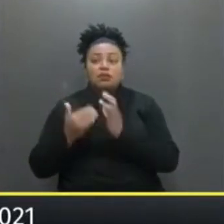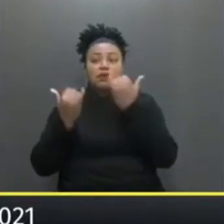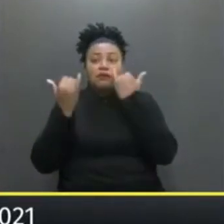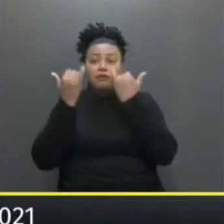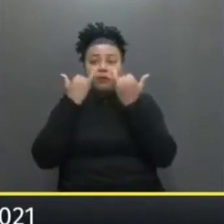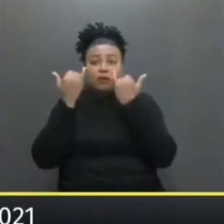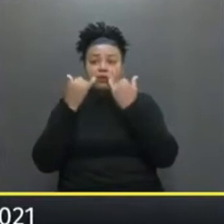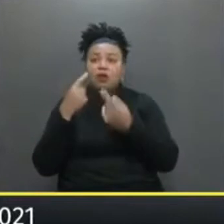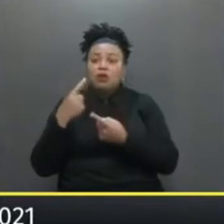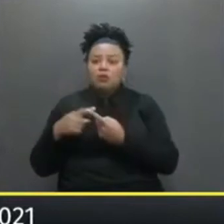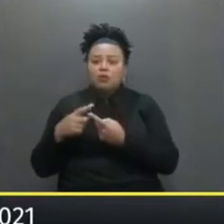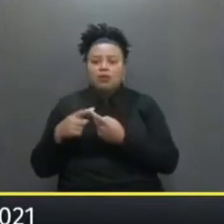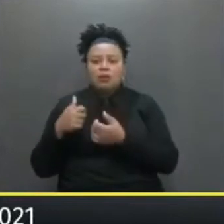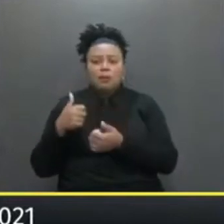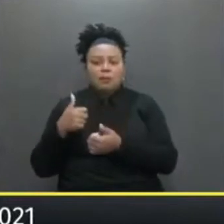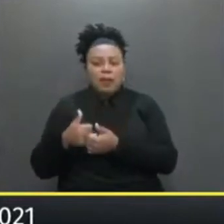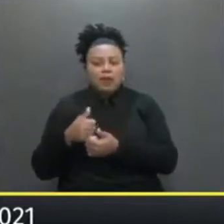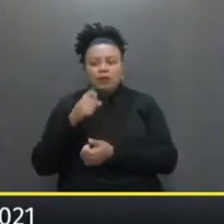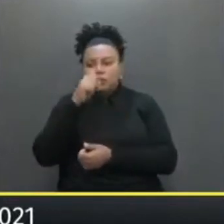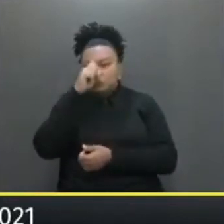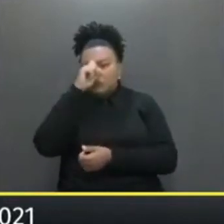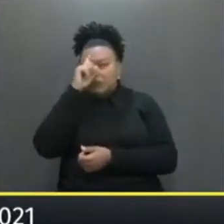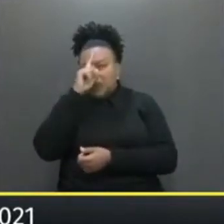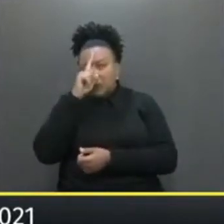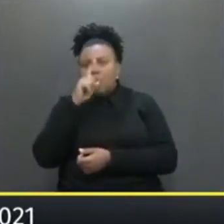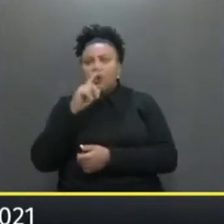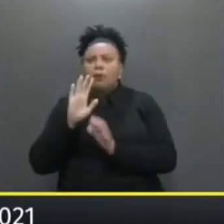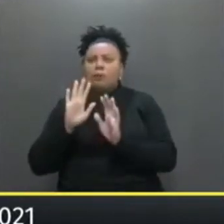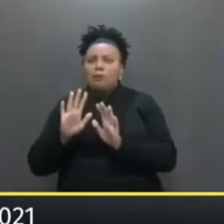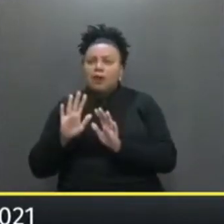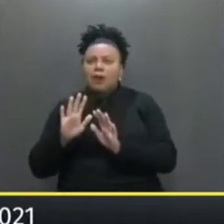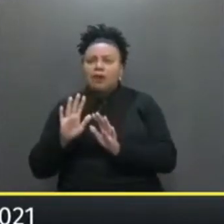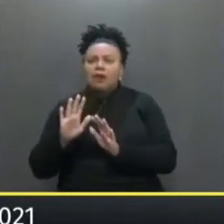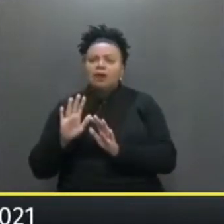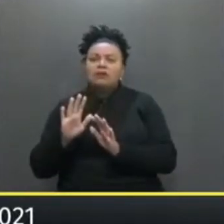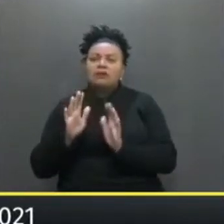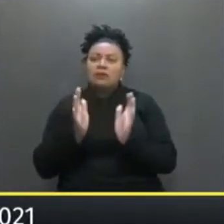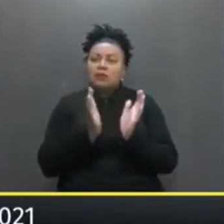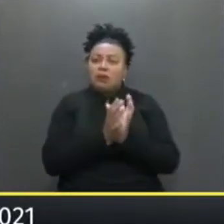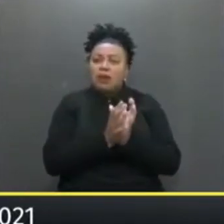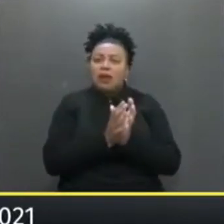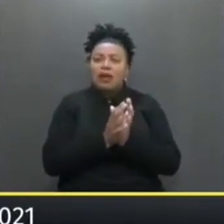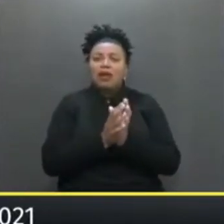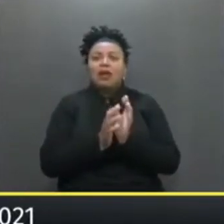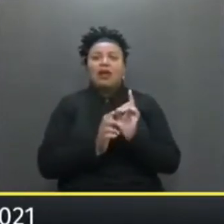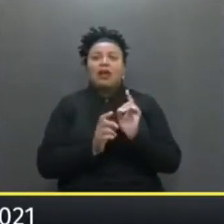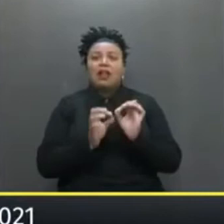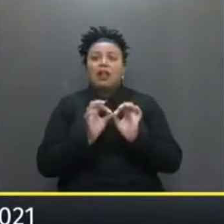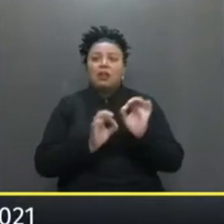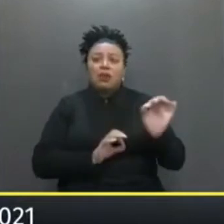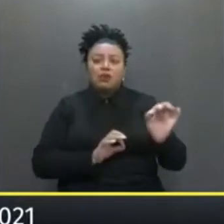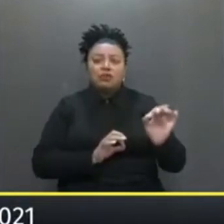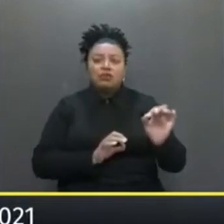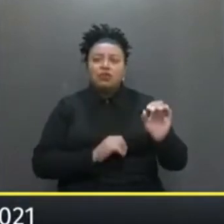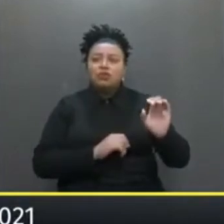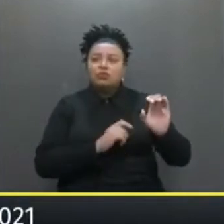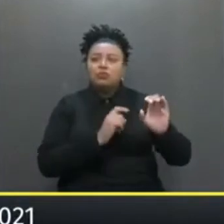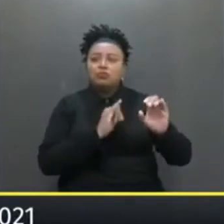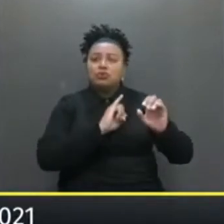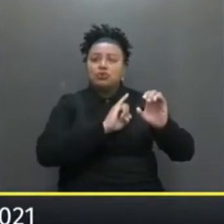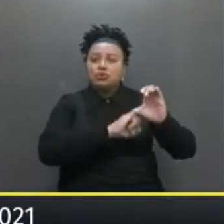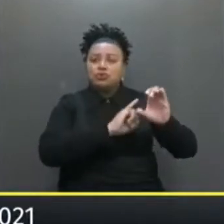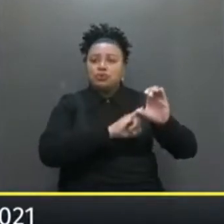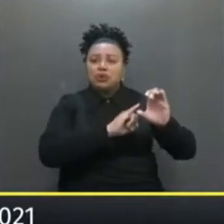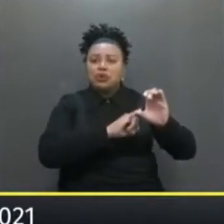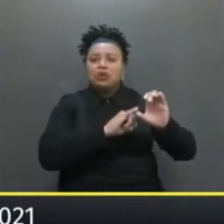informações Porque está perto Dos grandes hospitais Mas o colega Que está lá Em Barra do Chuí Então